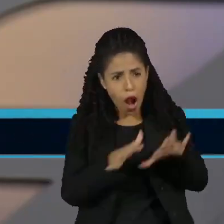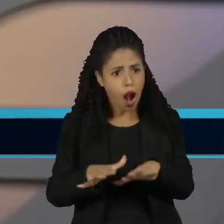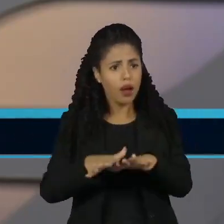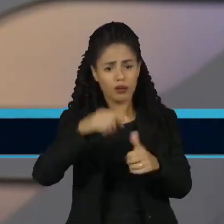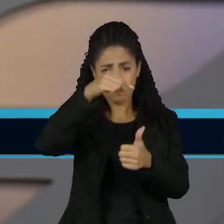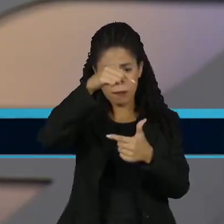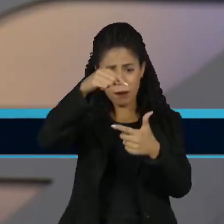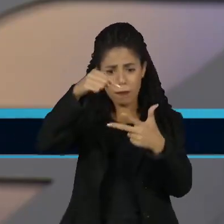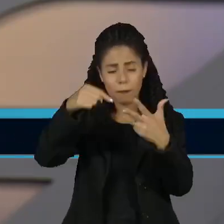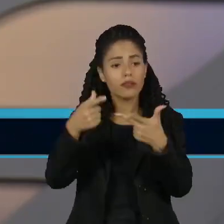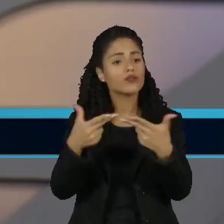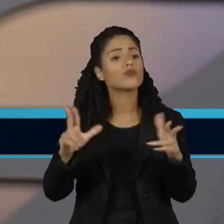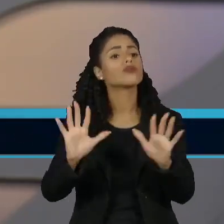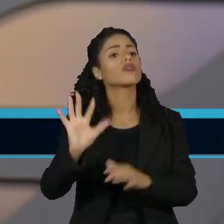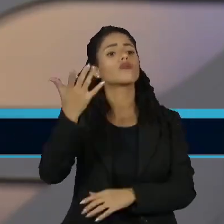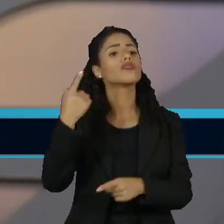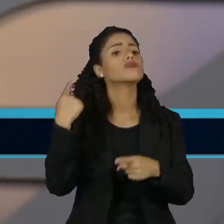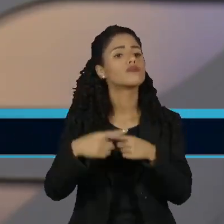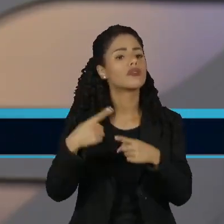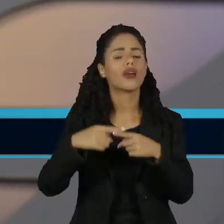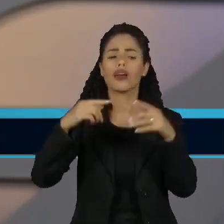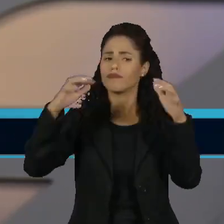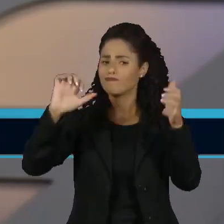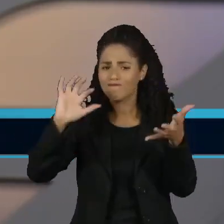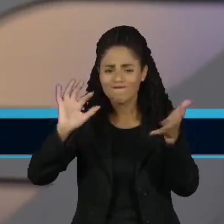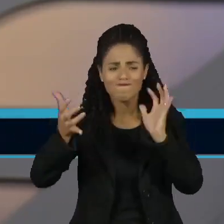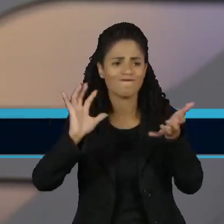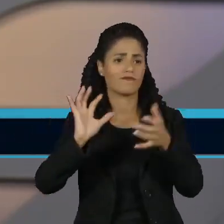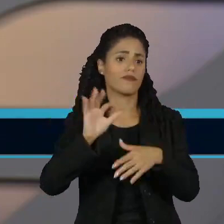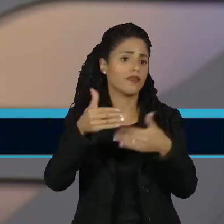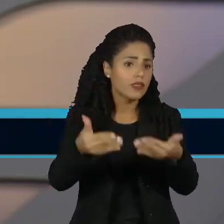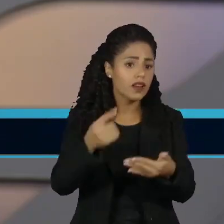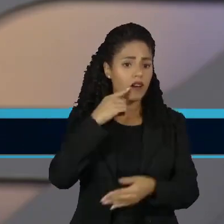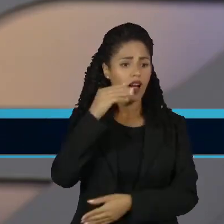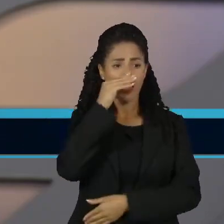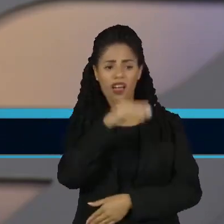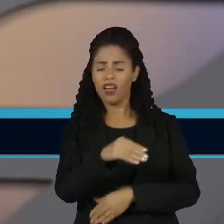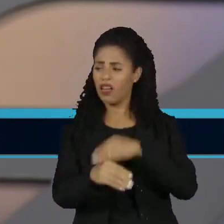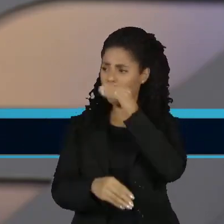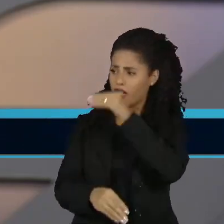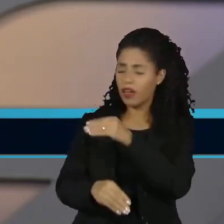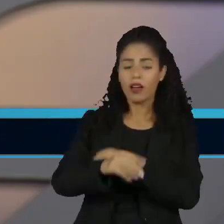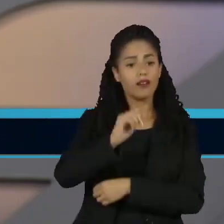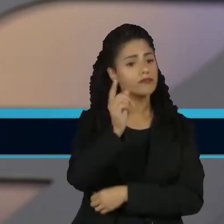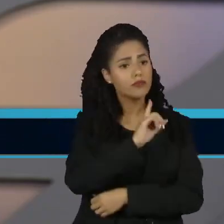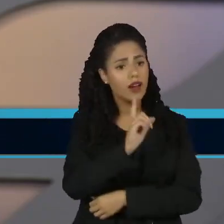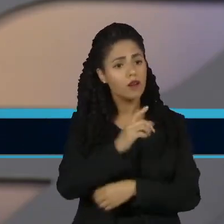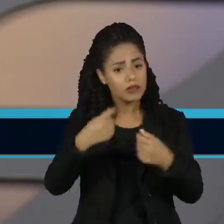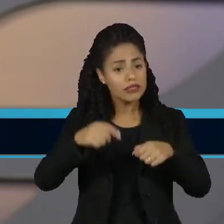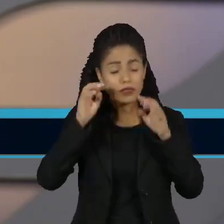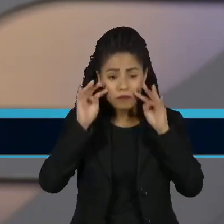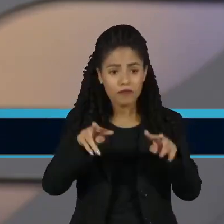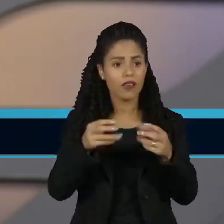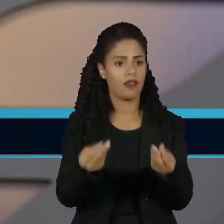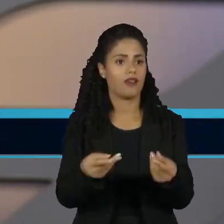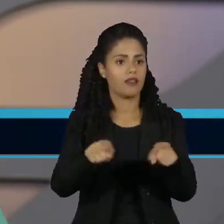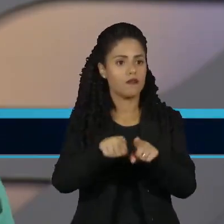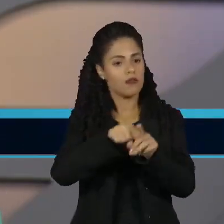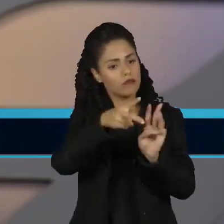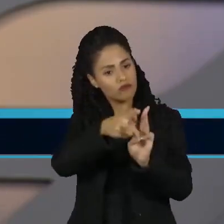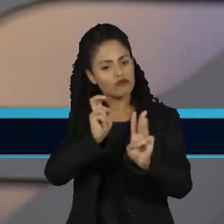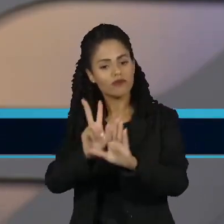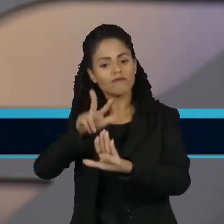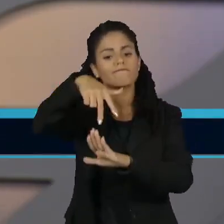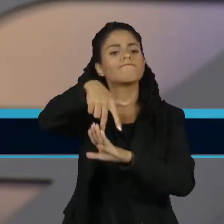Então, a gente não pode ignorar que isso está acontecendo. Então, ter a presença dos povos indígenas, das pessoas negras nesses espaços,